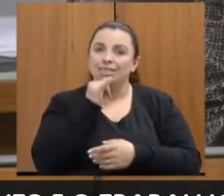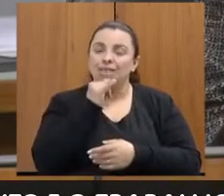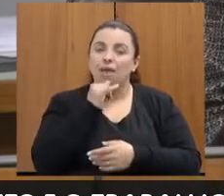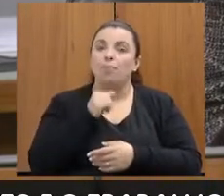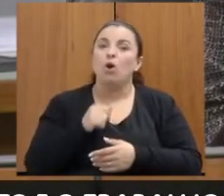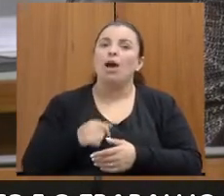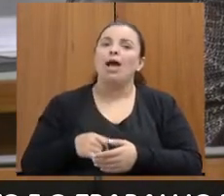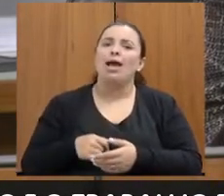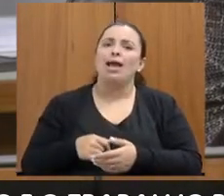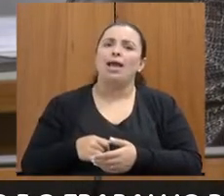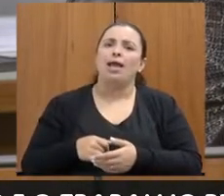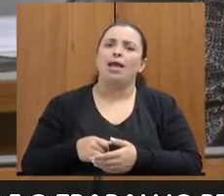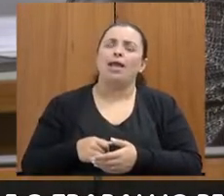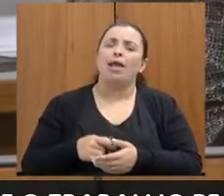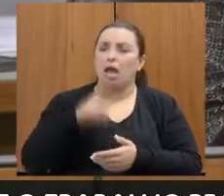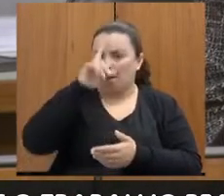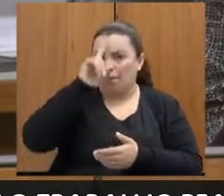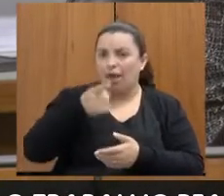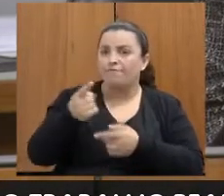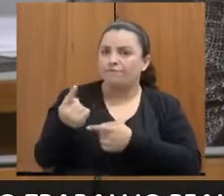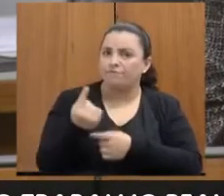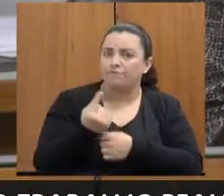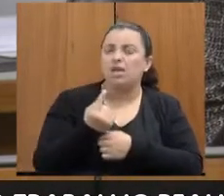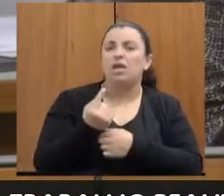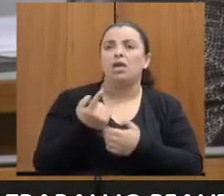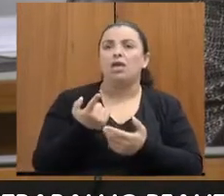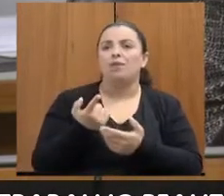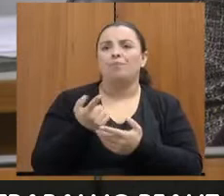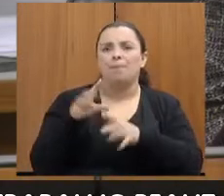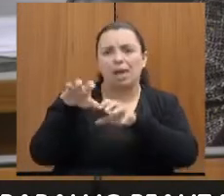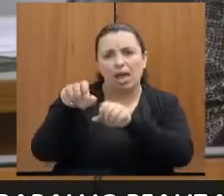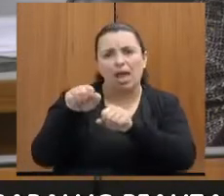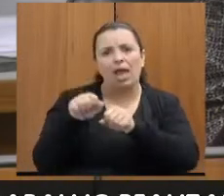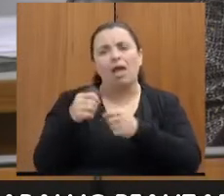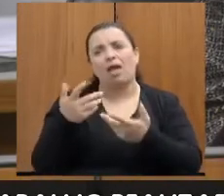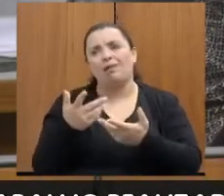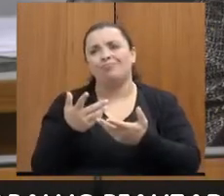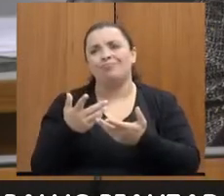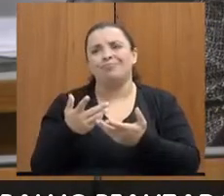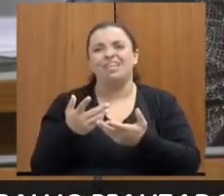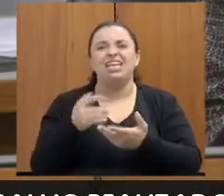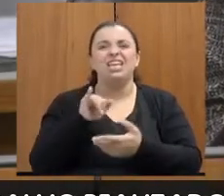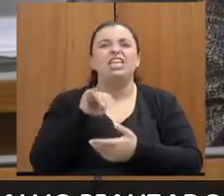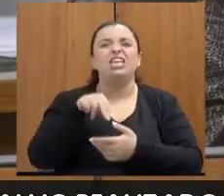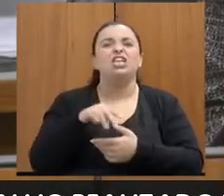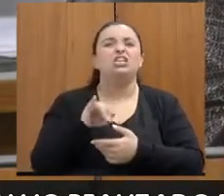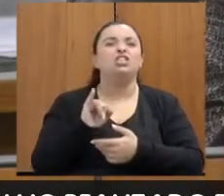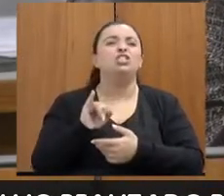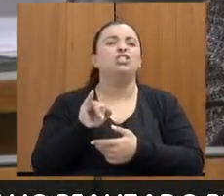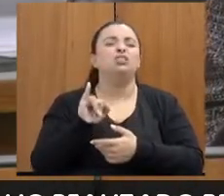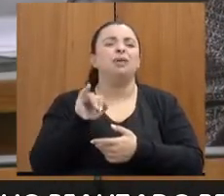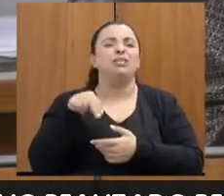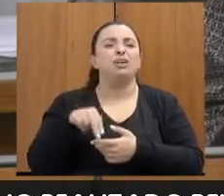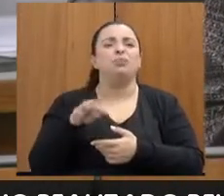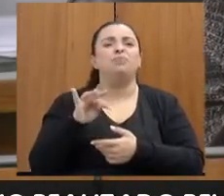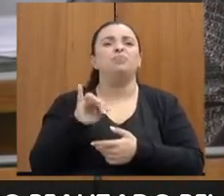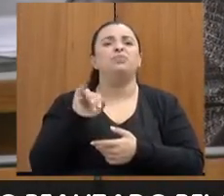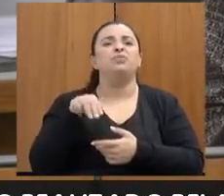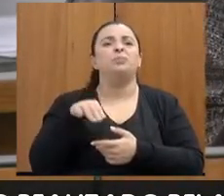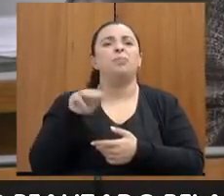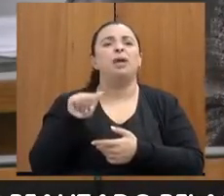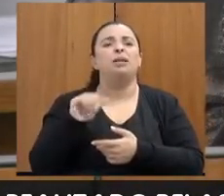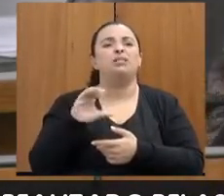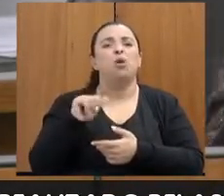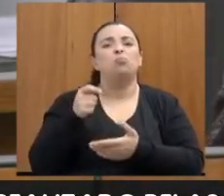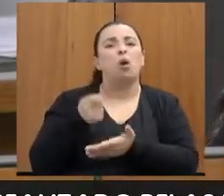DDUs, das denúncias anônimas, também é muito importante ter um investigador. Realmente, eu acredito que até as investigadoras também se sintam mais seguras